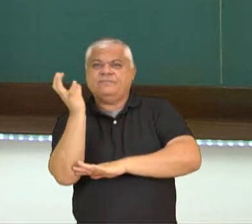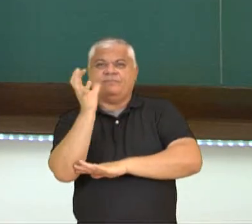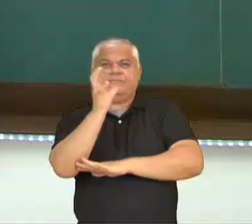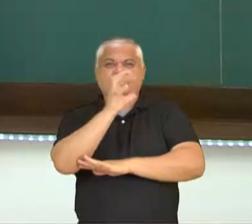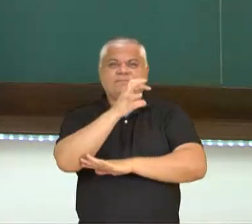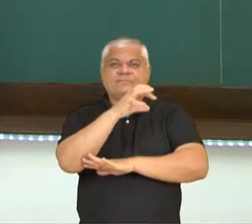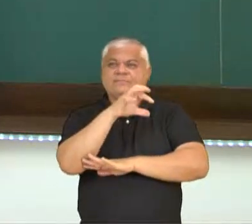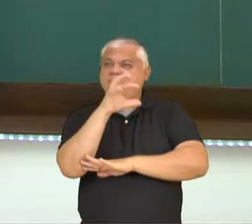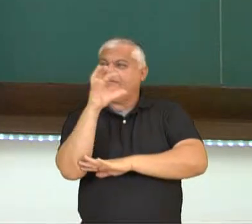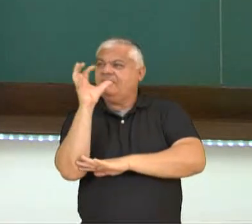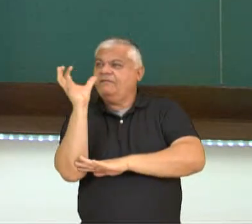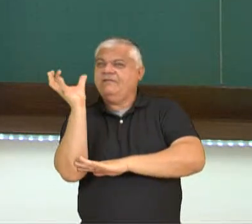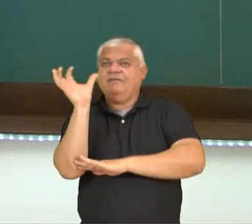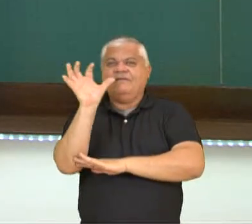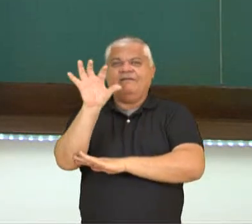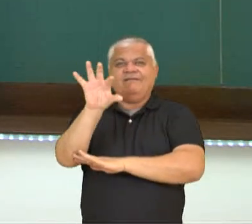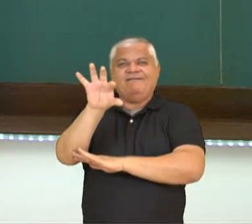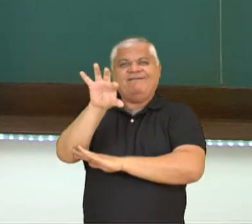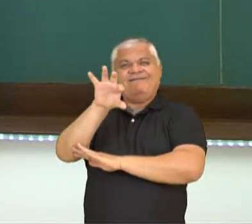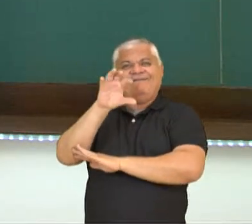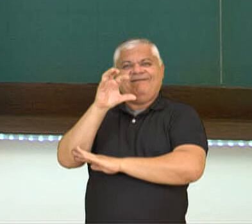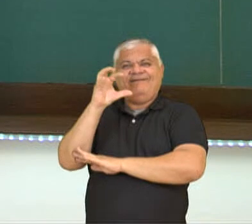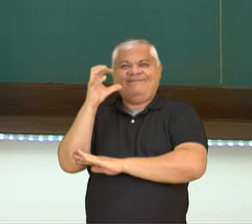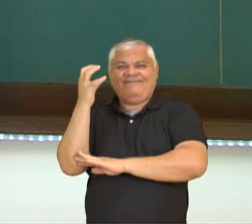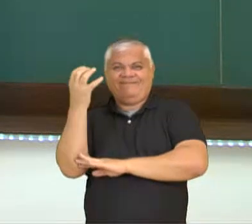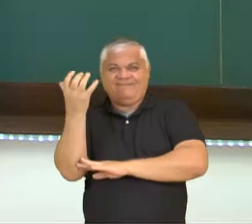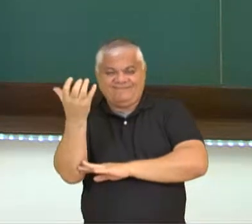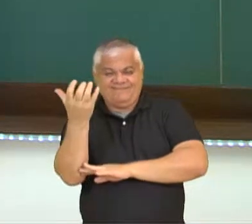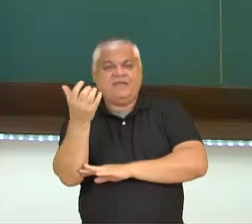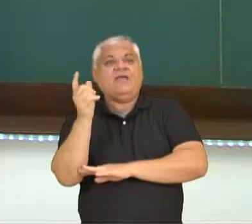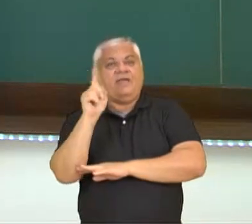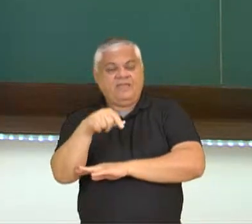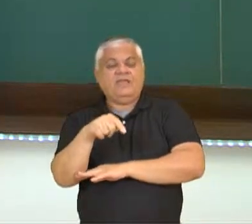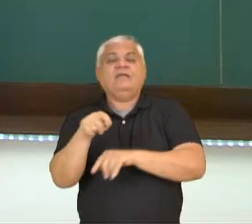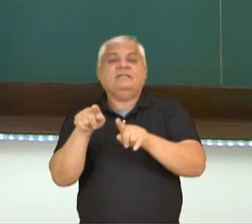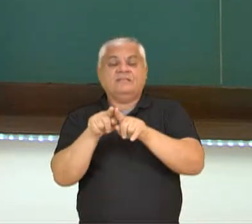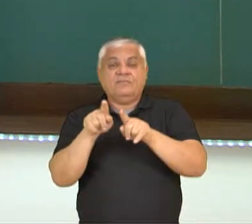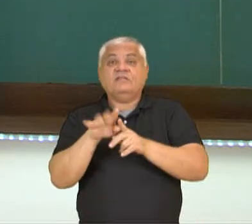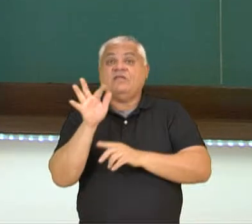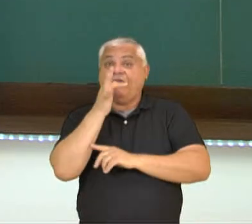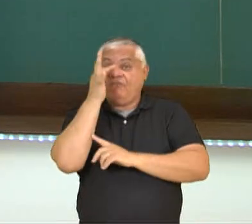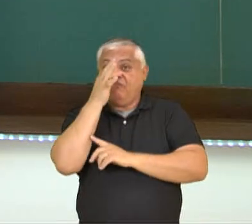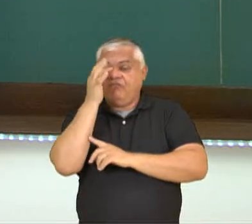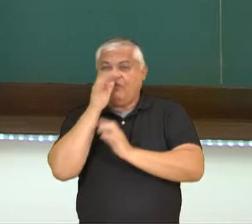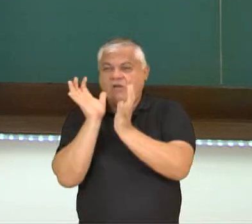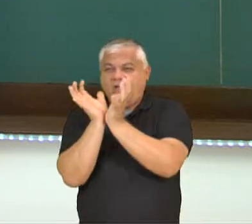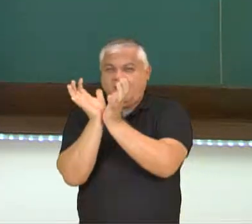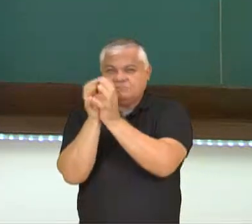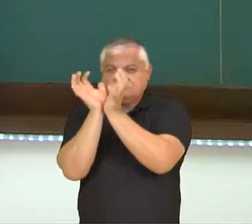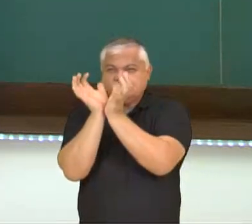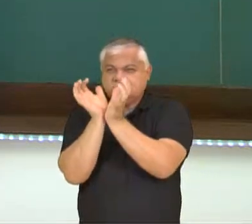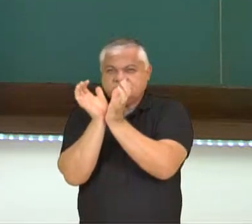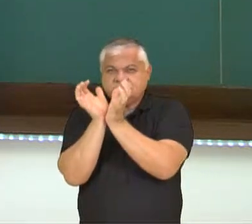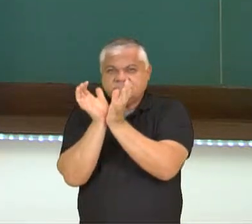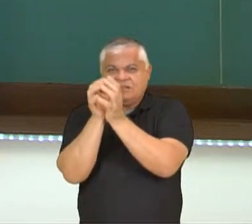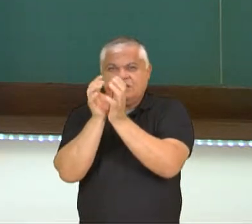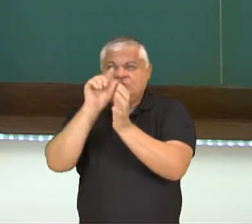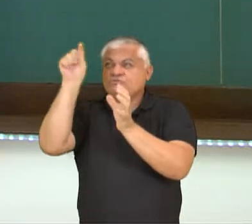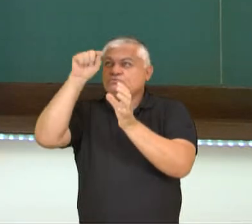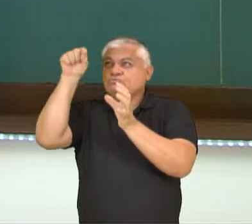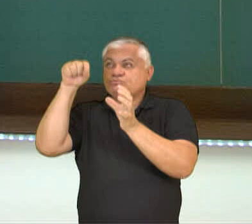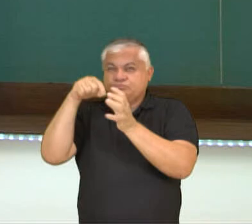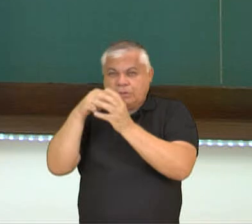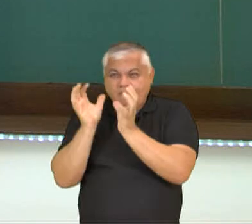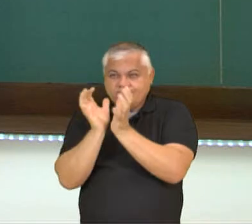relação à fonte de estímulo, como, por exemplo, a ação de plantas carnívoras, como vocês podem ver ali na imagem. Então, de